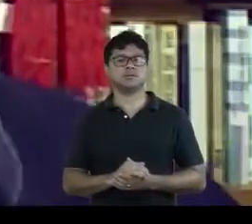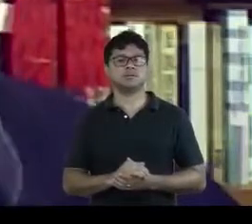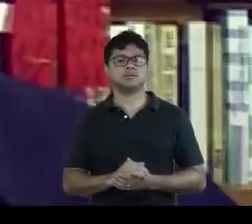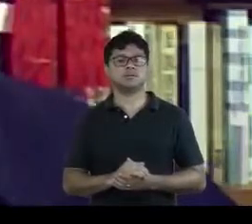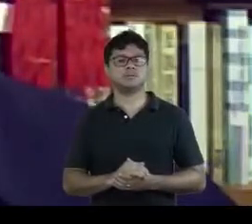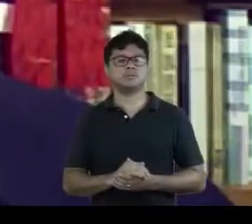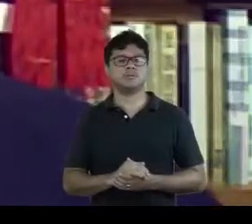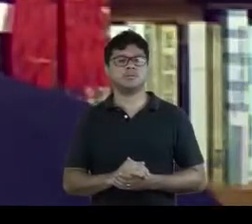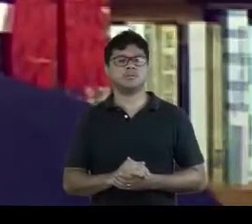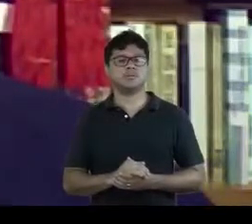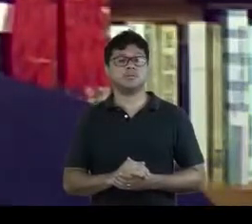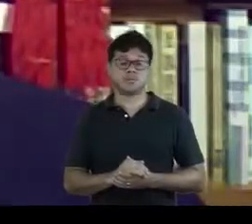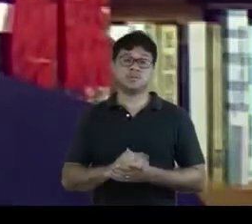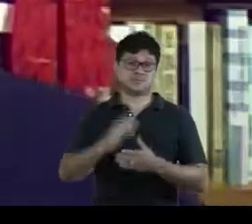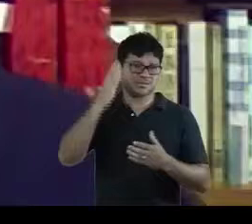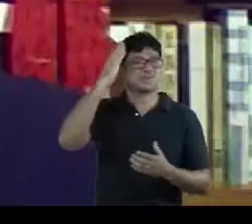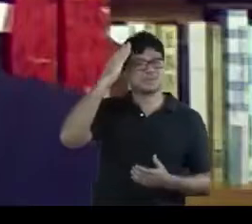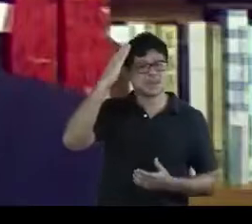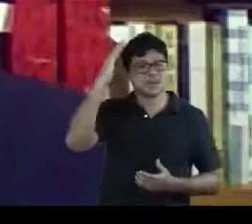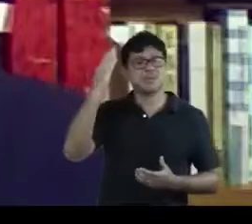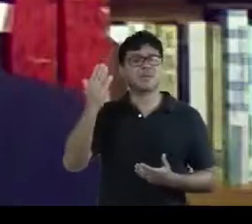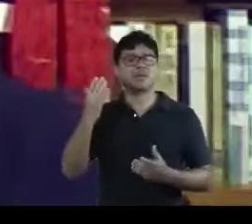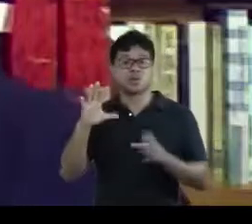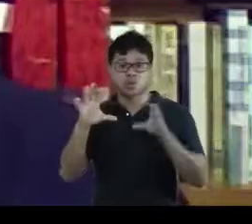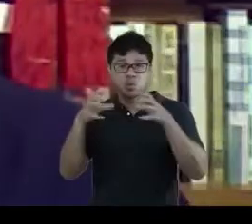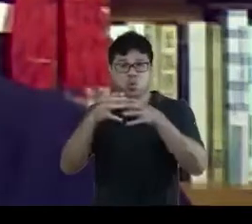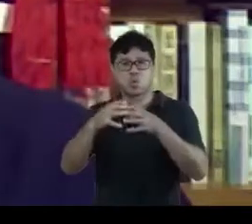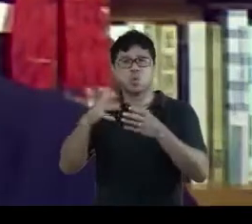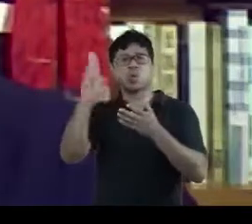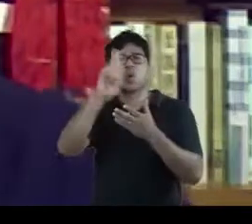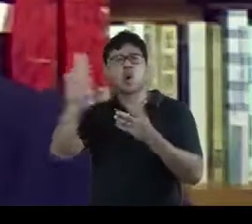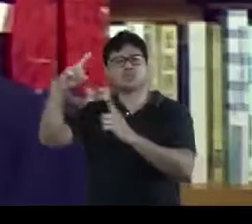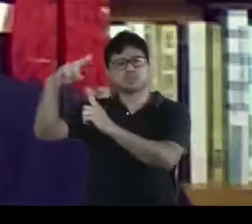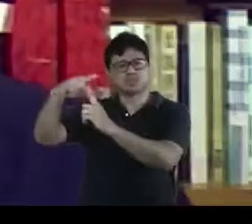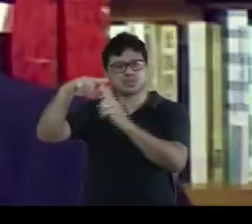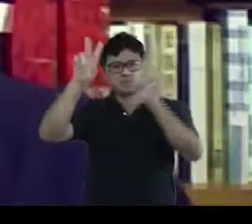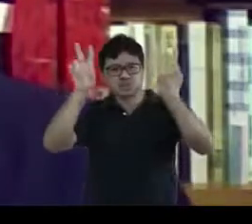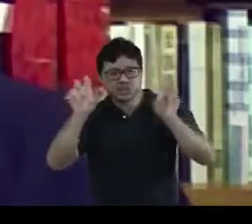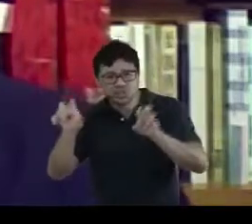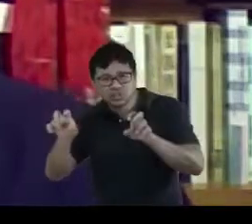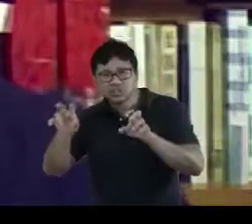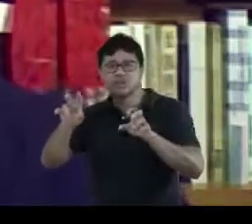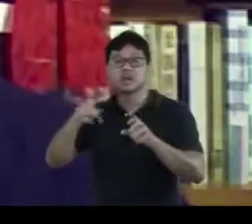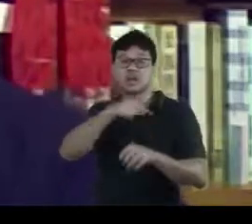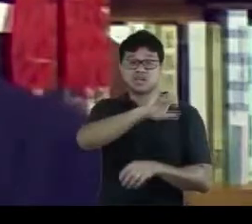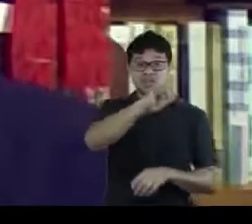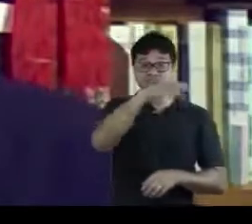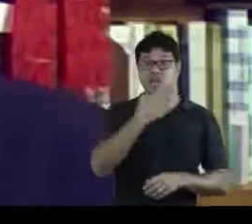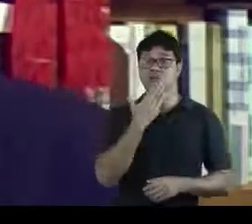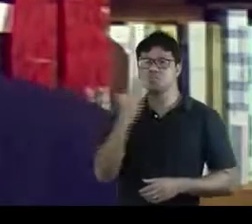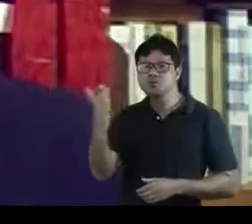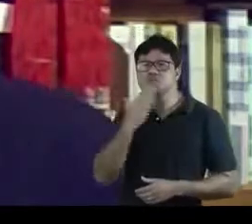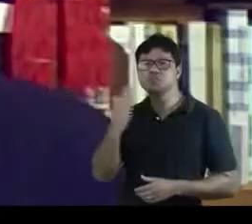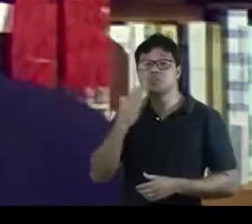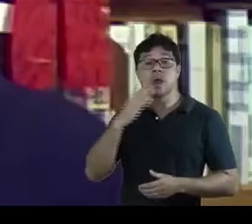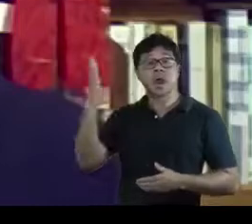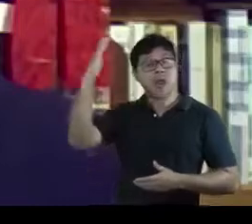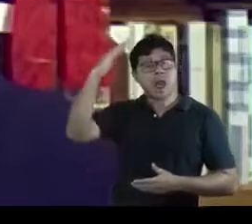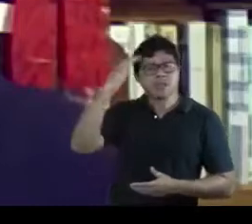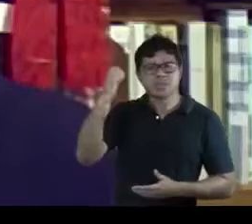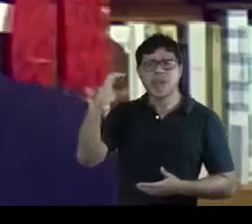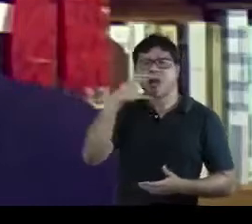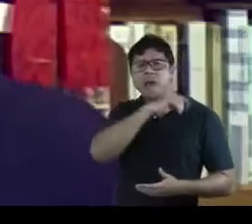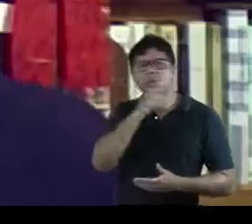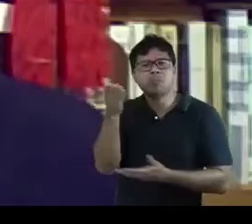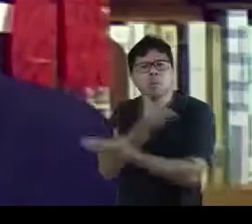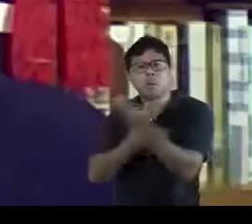Scrib. Embora diminuto, o conjunto das obras encomendadas por Desiré do Jardin demonstra a agilidade dos